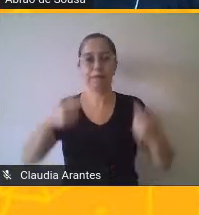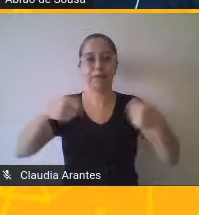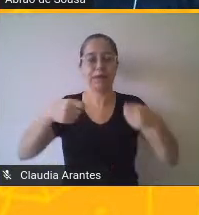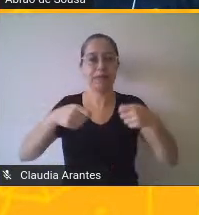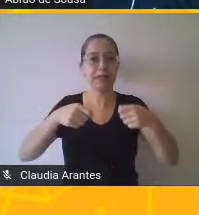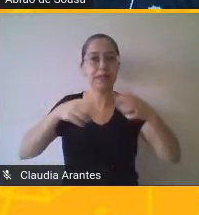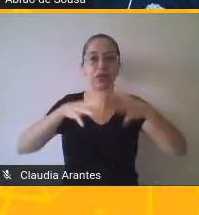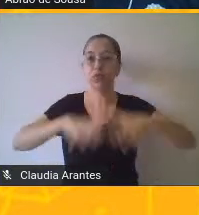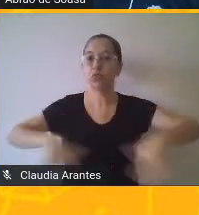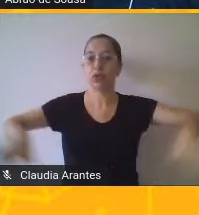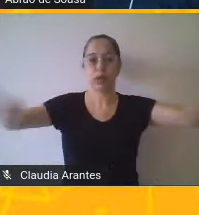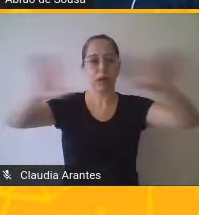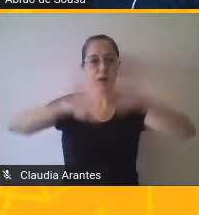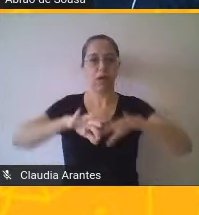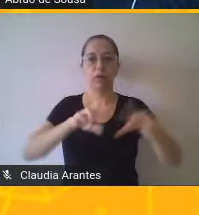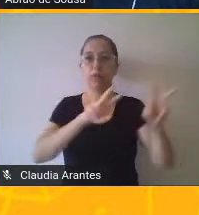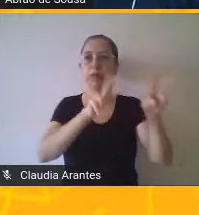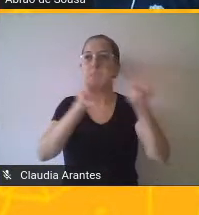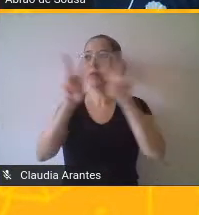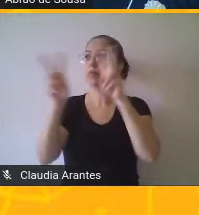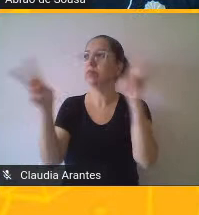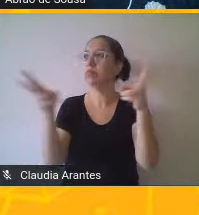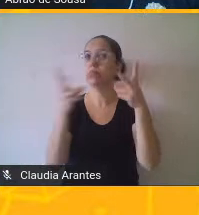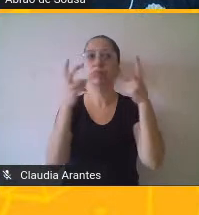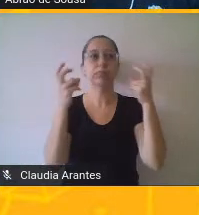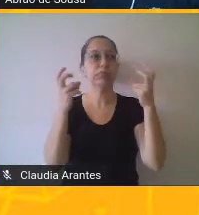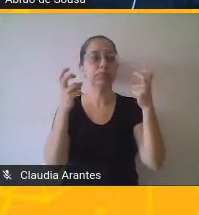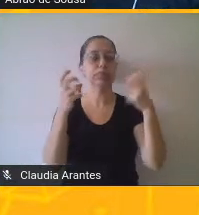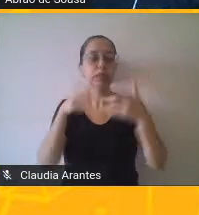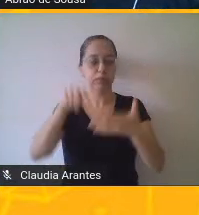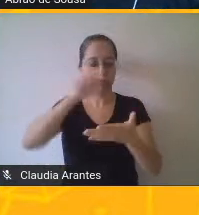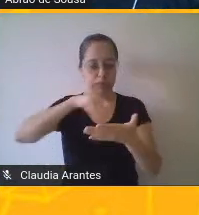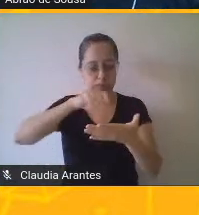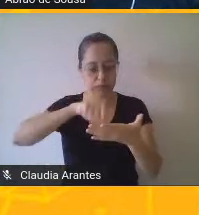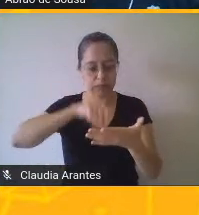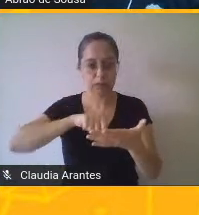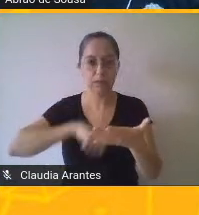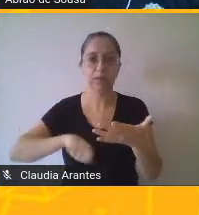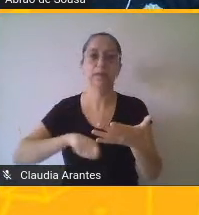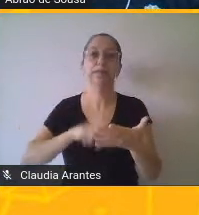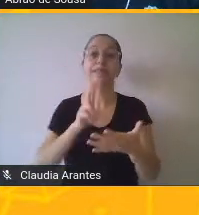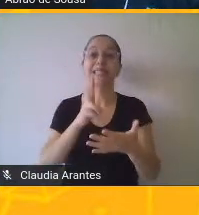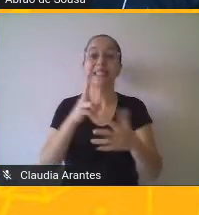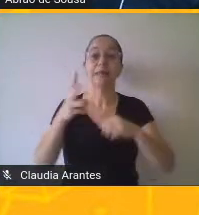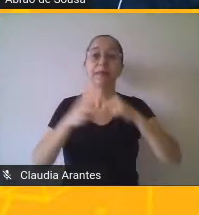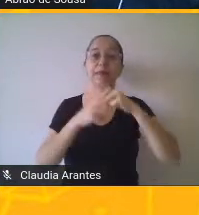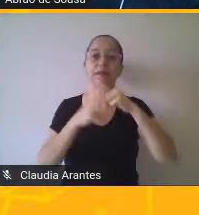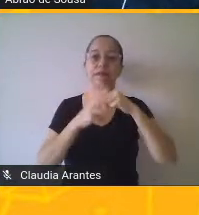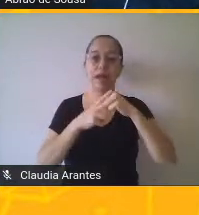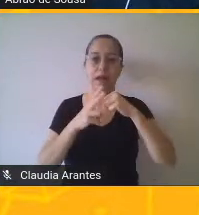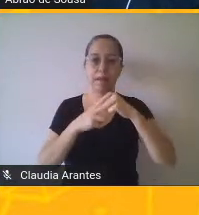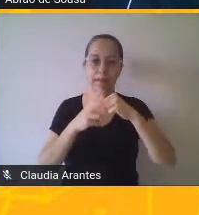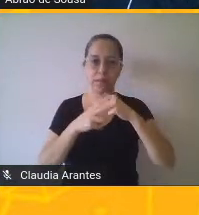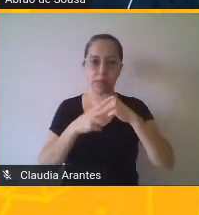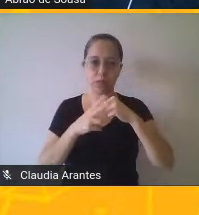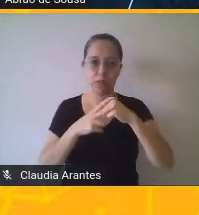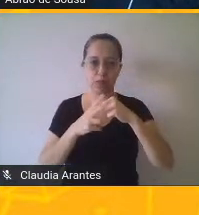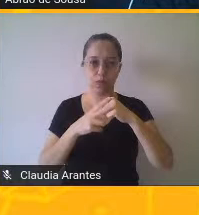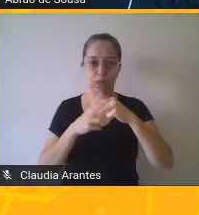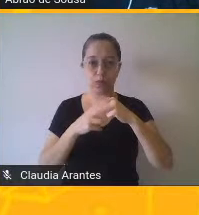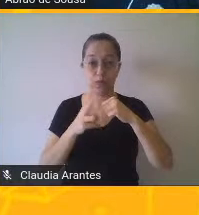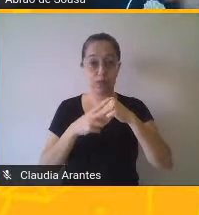nesse contexto, a gente usa muito os verbos na terceira pessoa. A gente fica como um